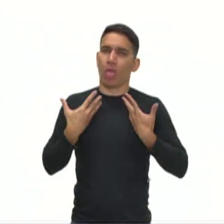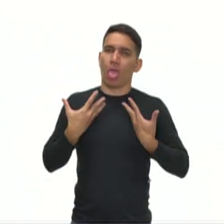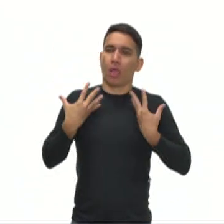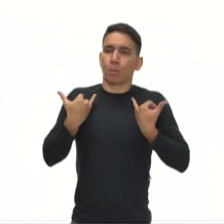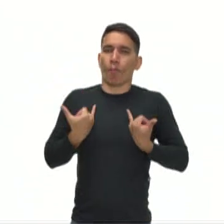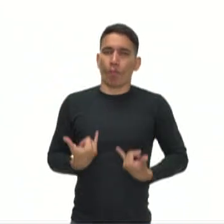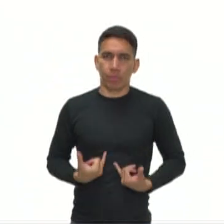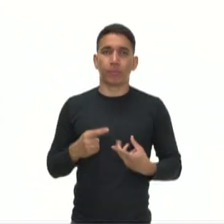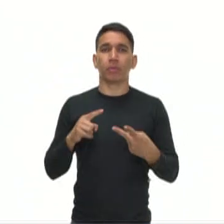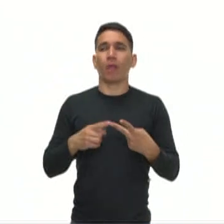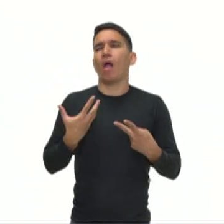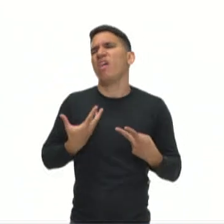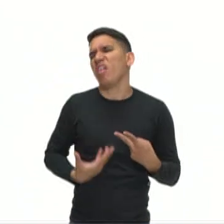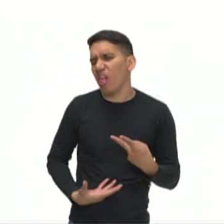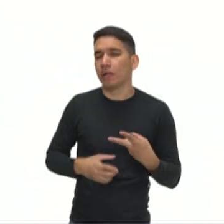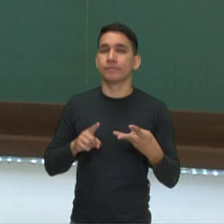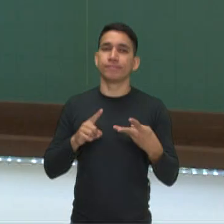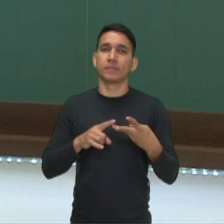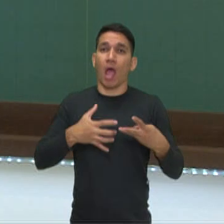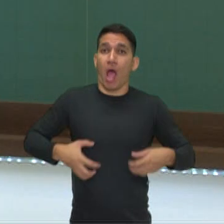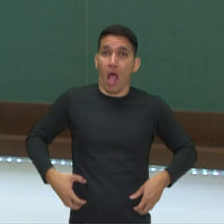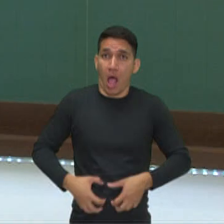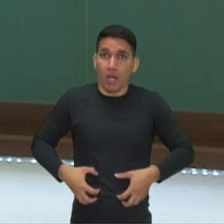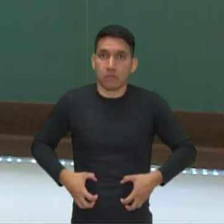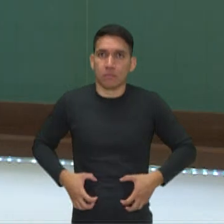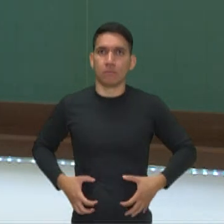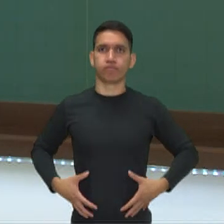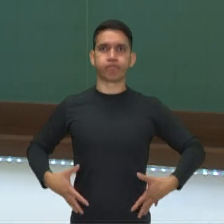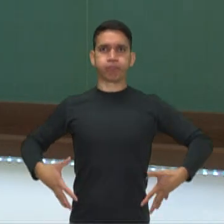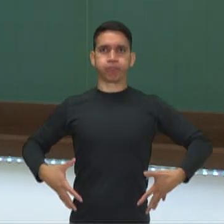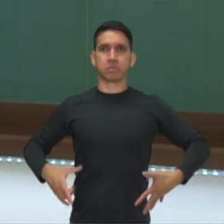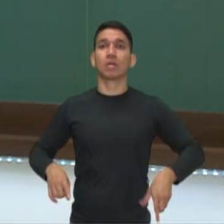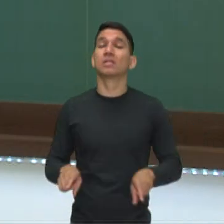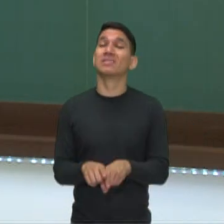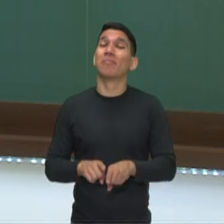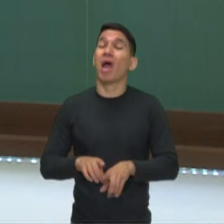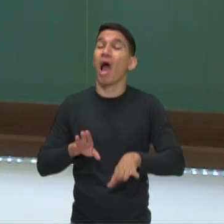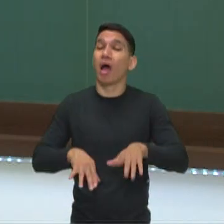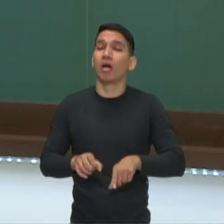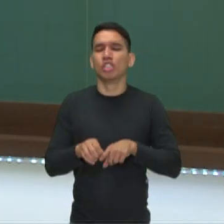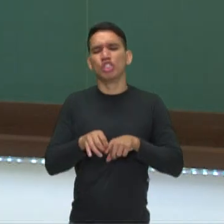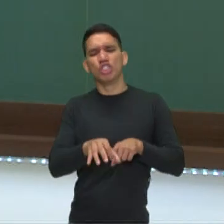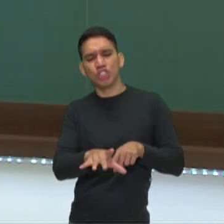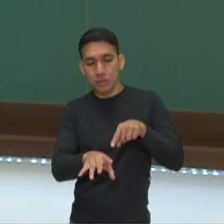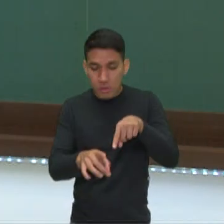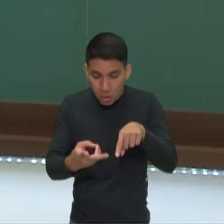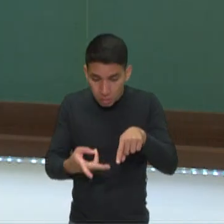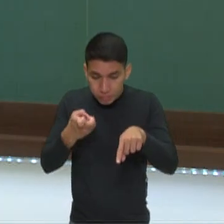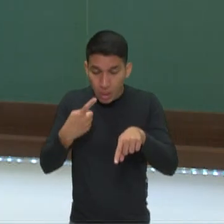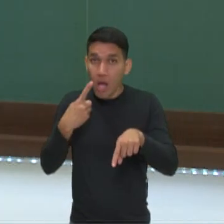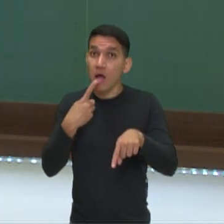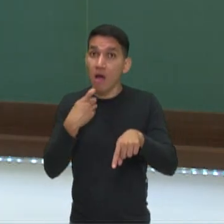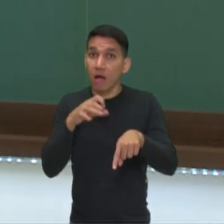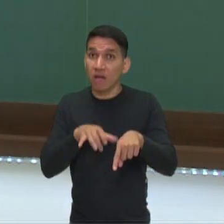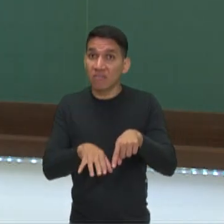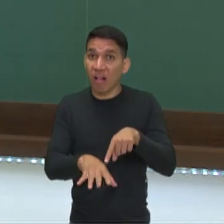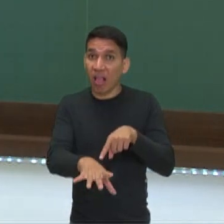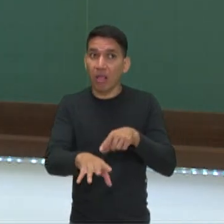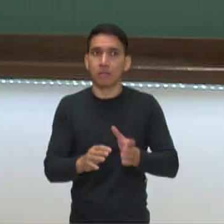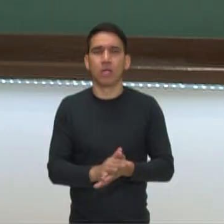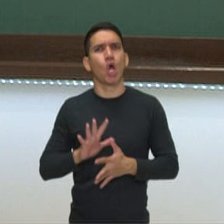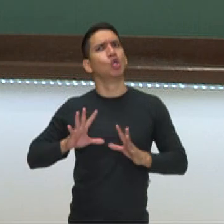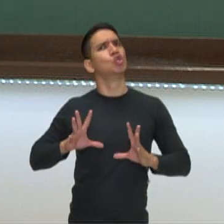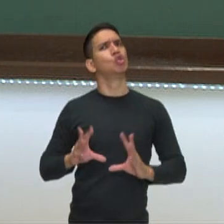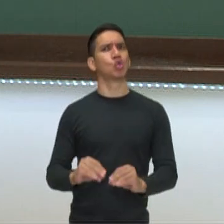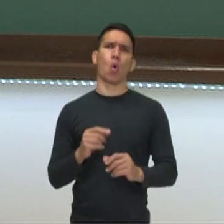cansaço, regiões do abdômen inchadas e até mesmo sangue na urina. Todos esses